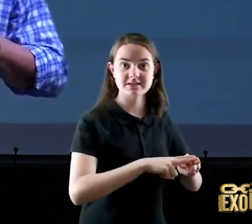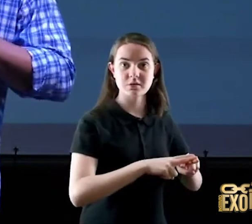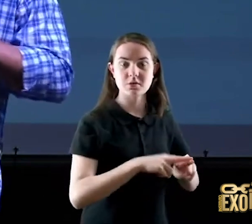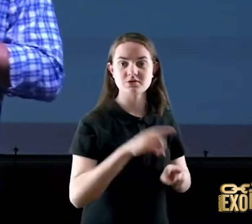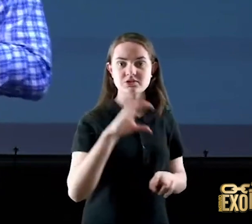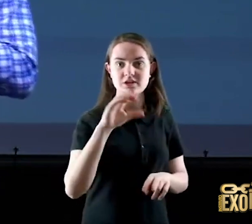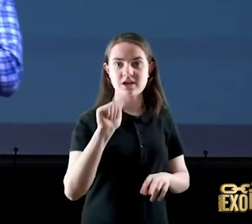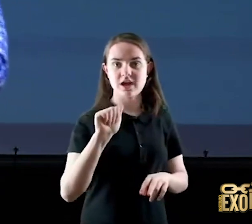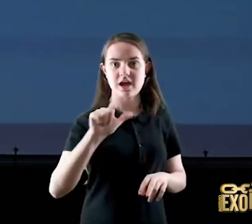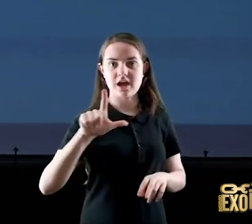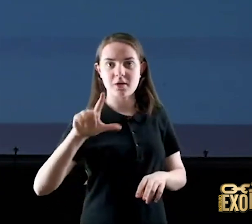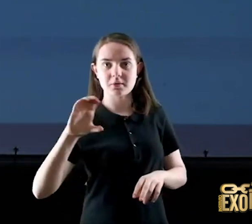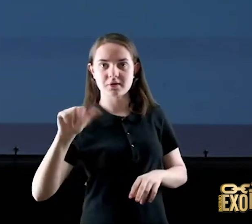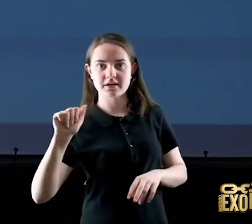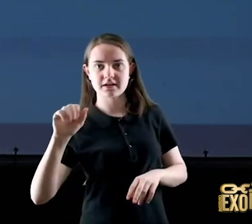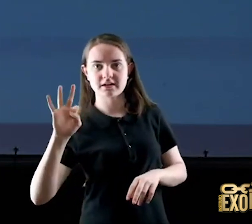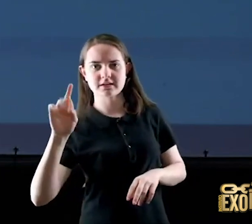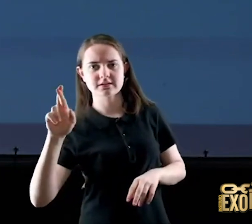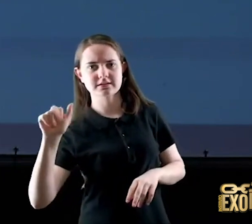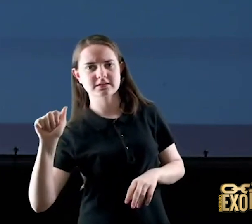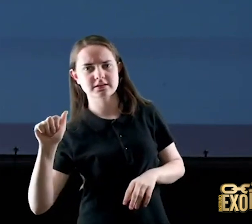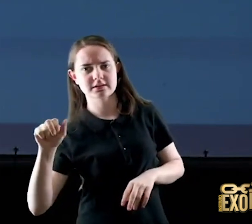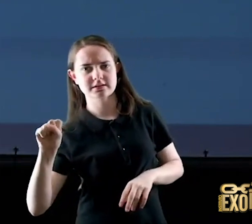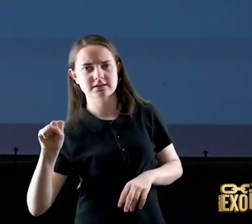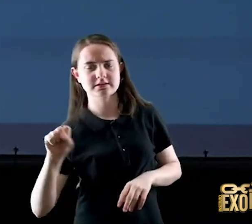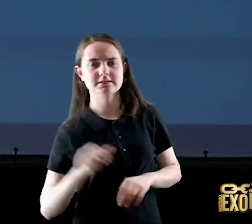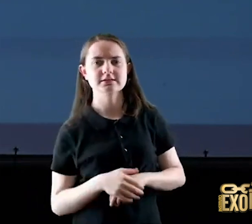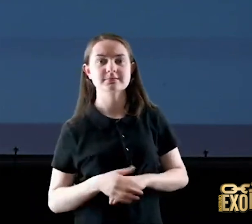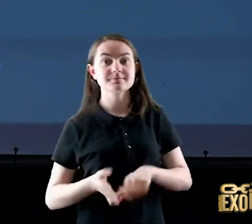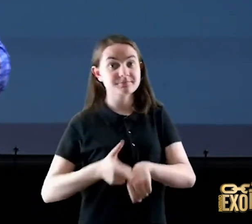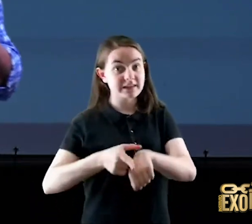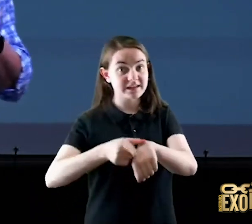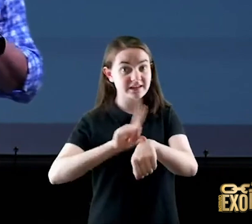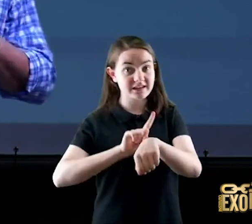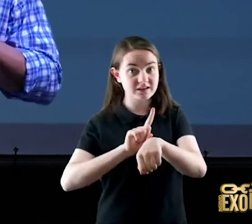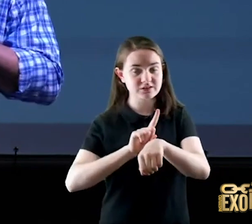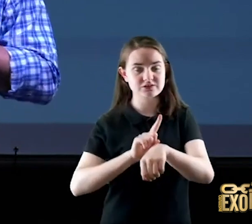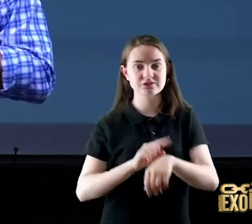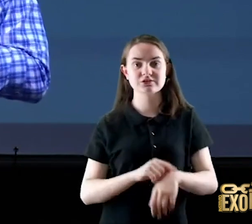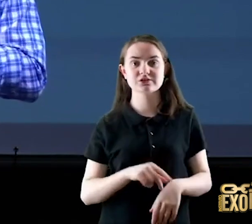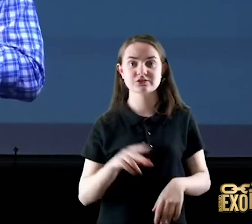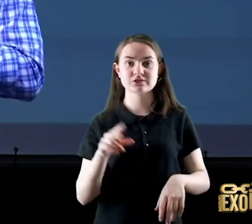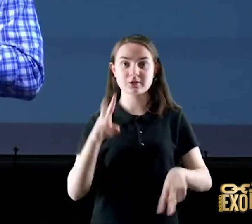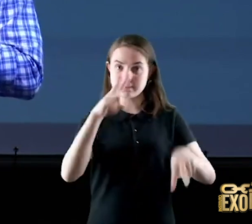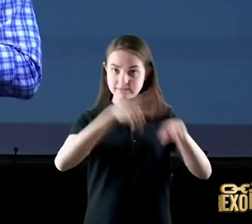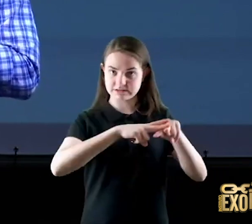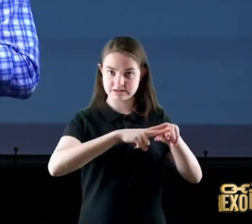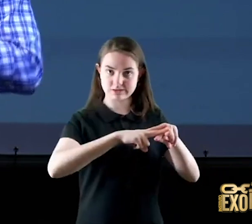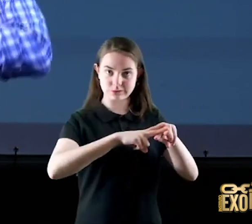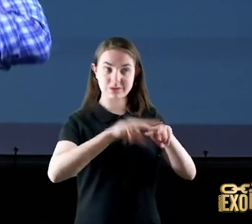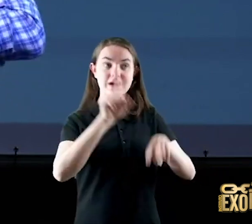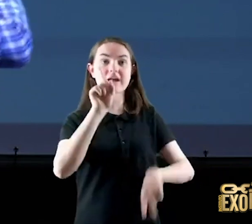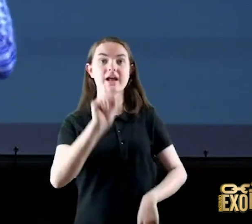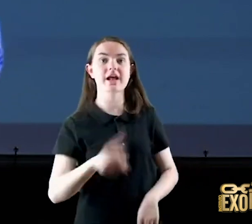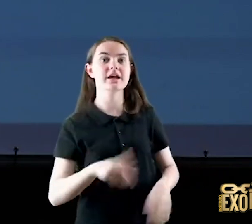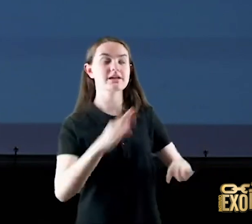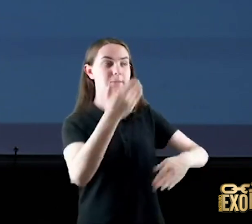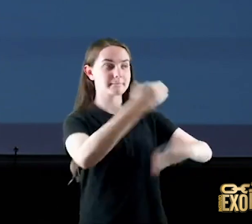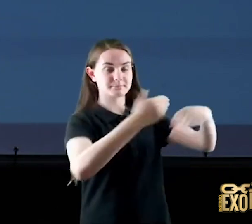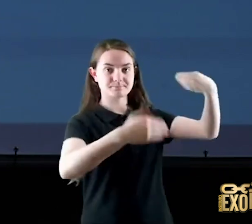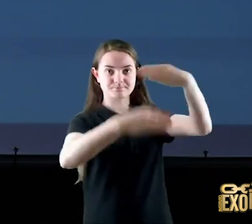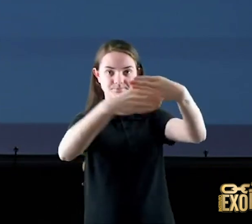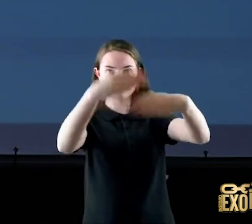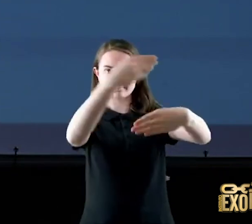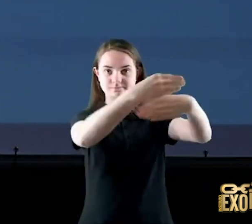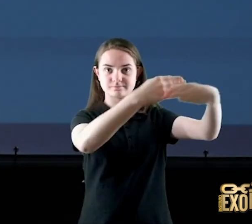nos Estados Unidos antes de ser prisão era uma fortaleza e é interessante que transformaram a